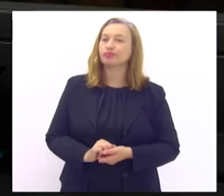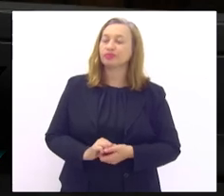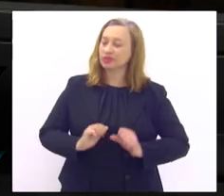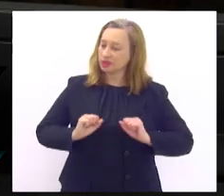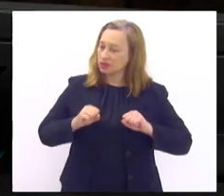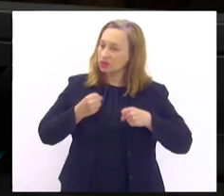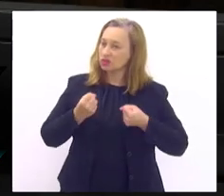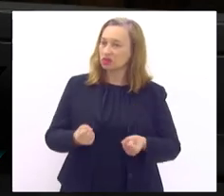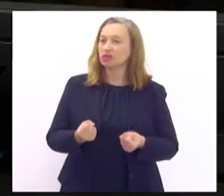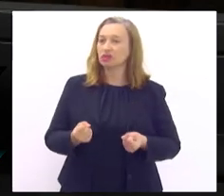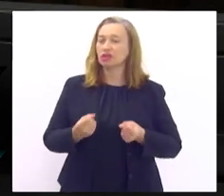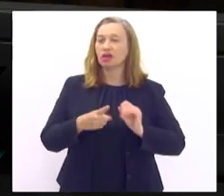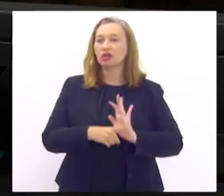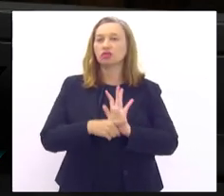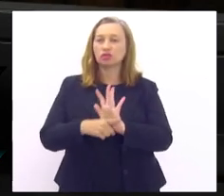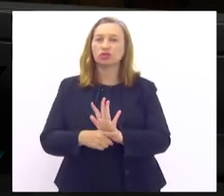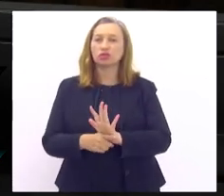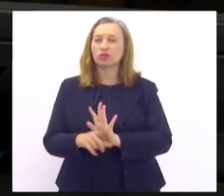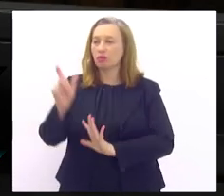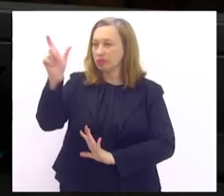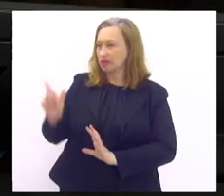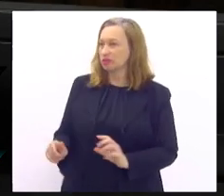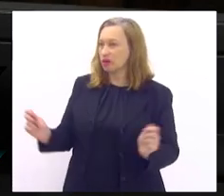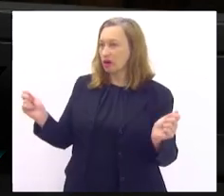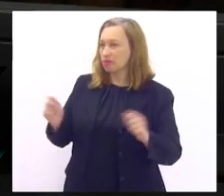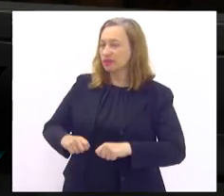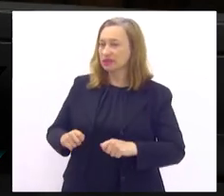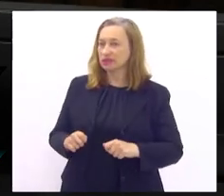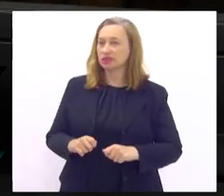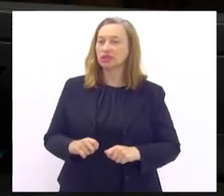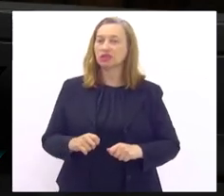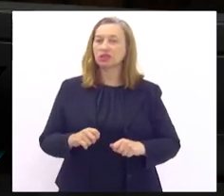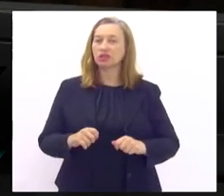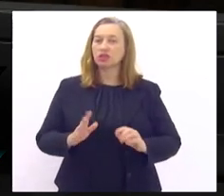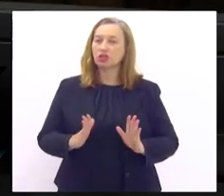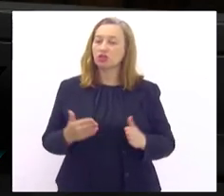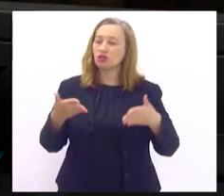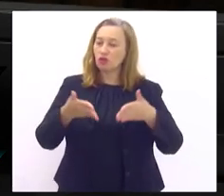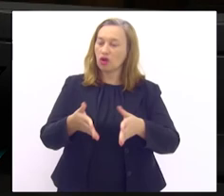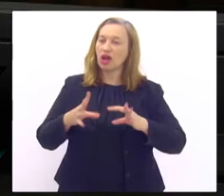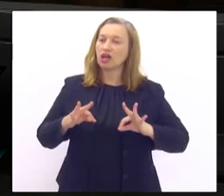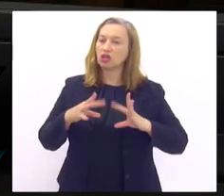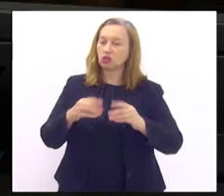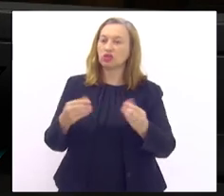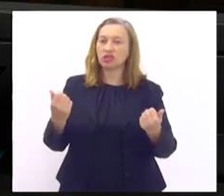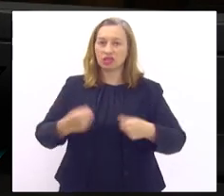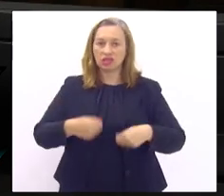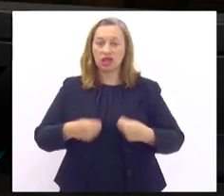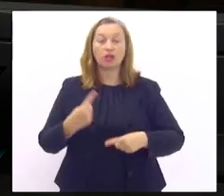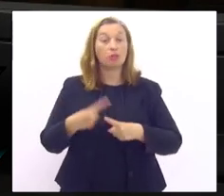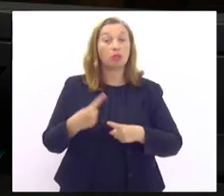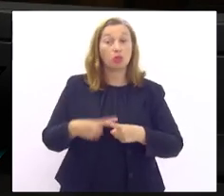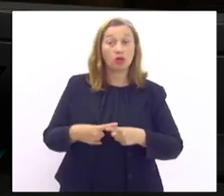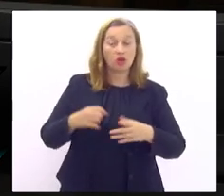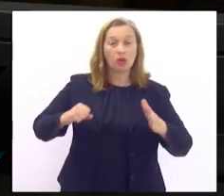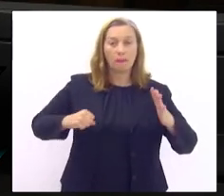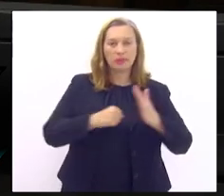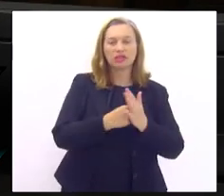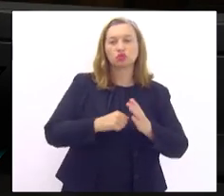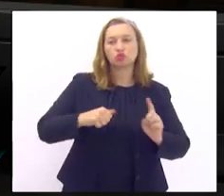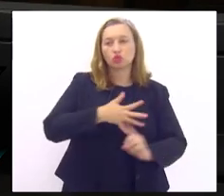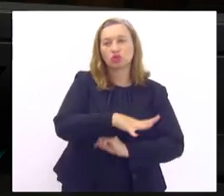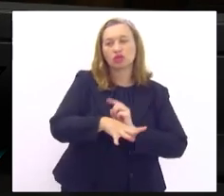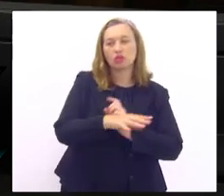empenhando e nos ajudar que seja a pessoa capaz de concentrar todas essas vertentes e todas as demandas porque isso vai ter um impacto social